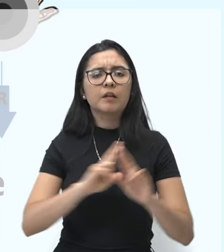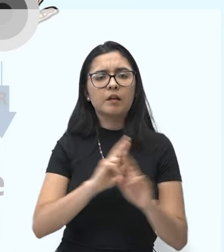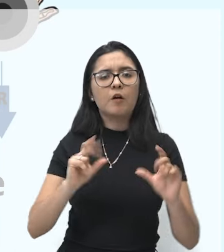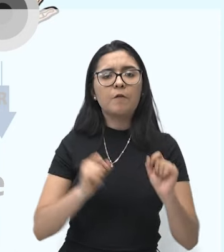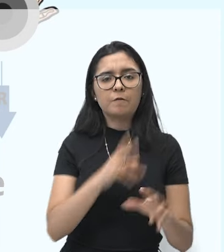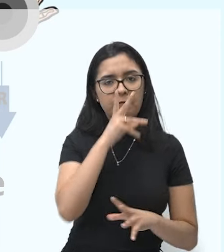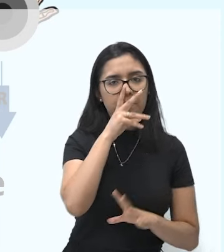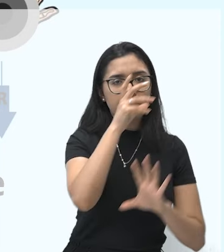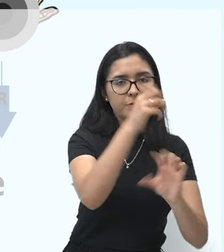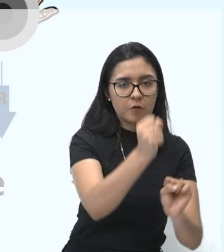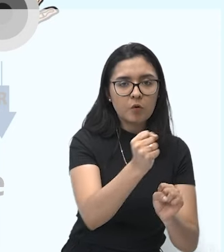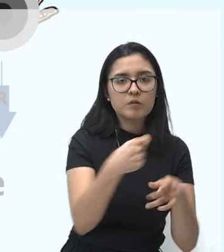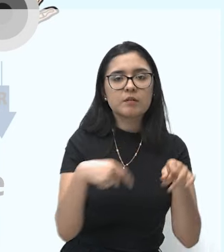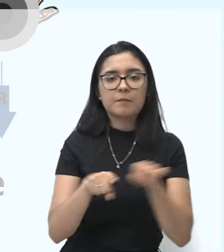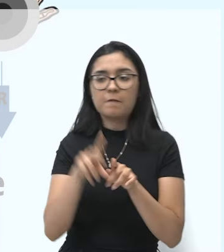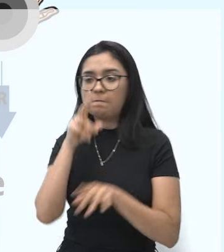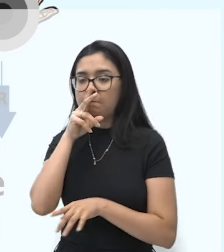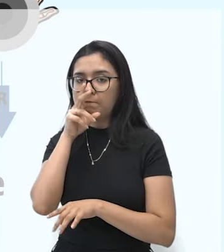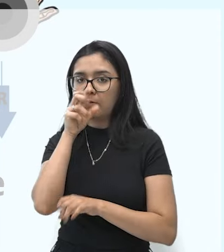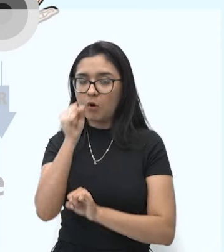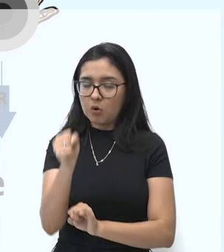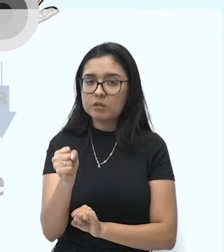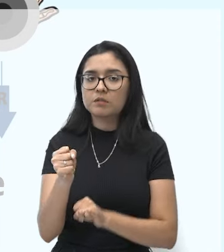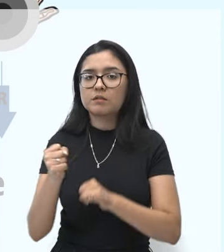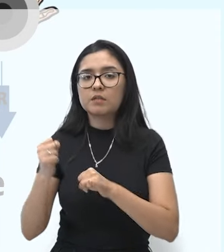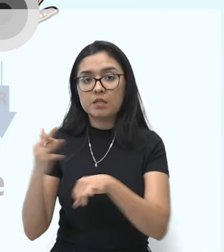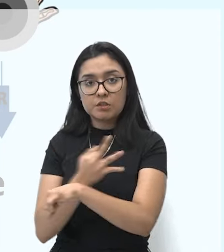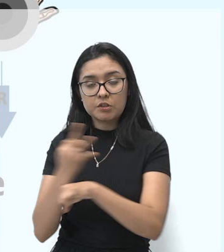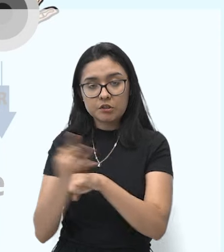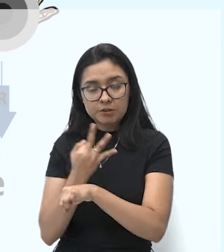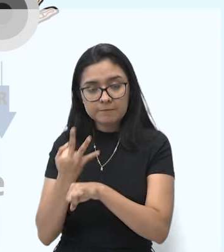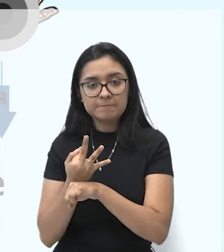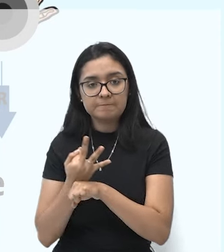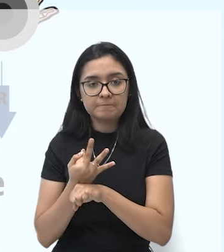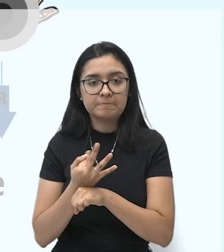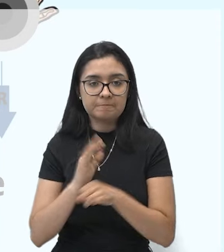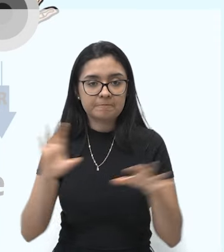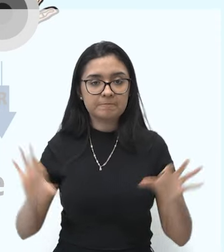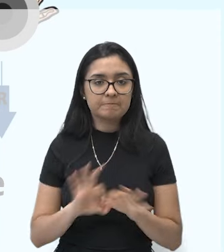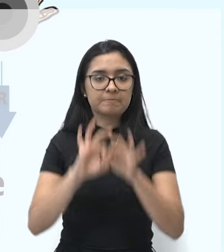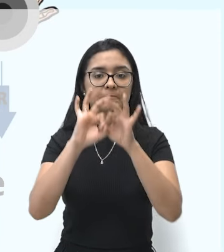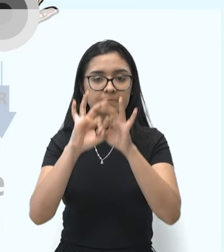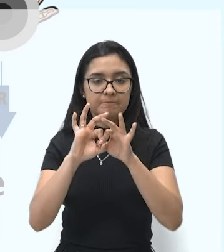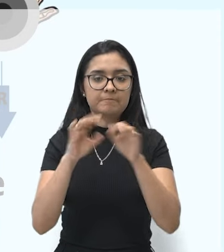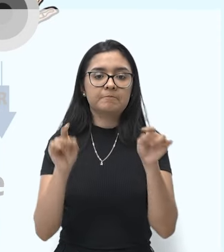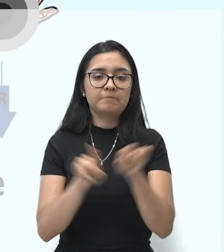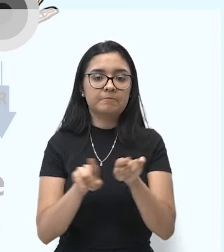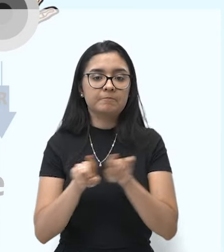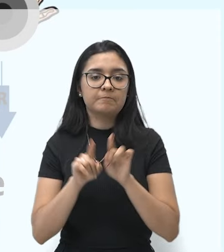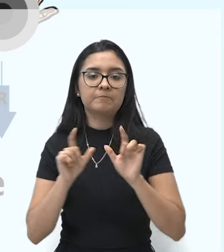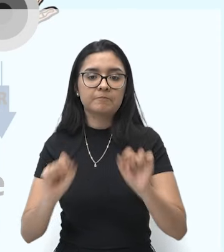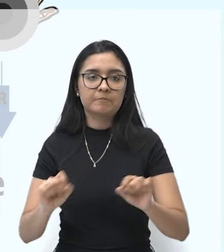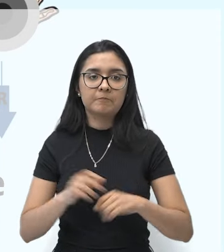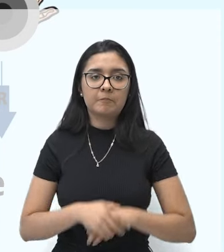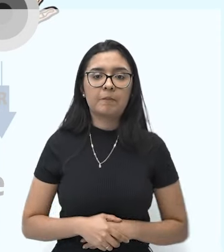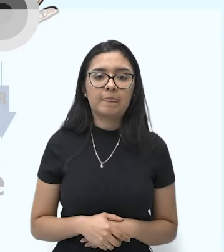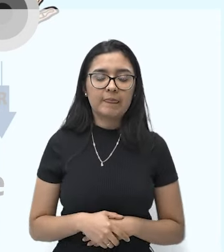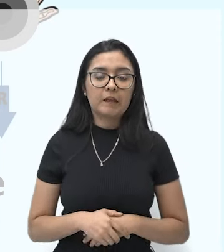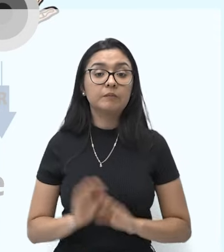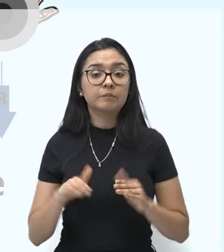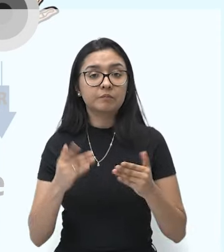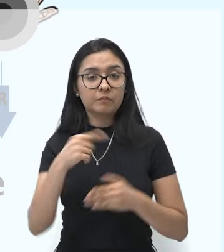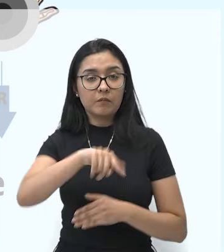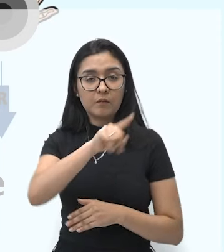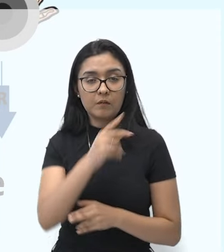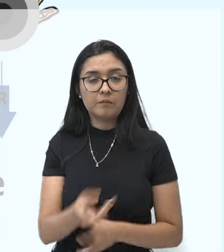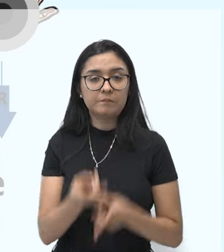de força potente e força resistente como as suas distâncias entre o ponto de apoio. Então,